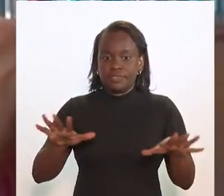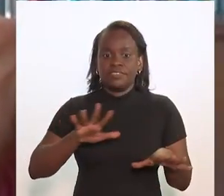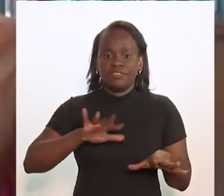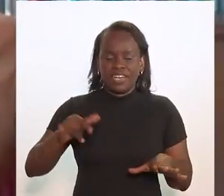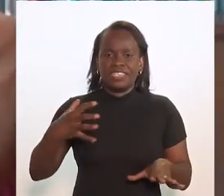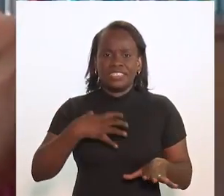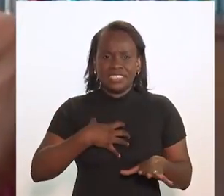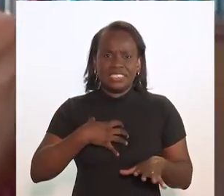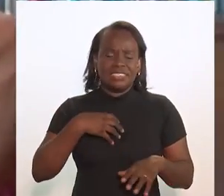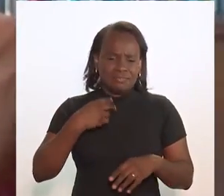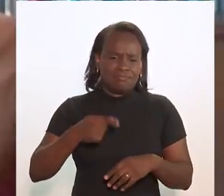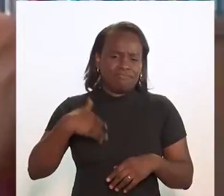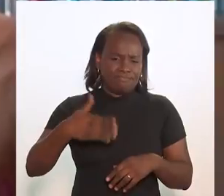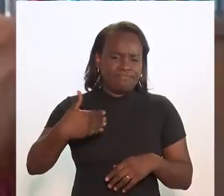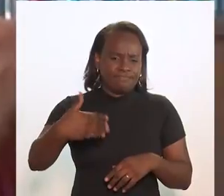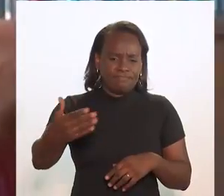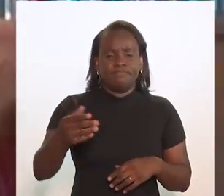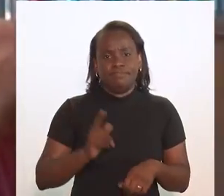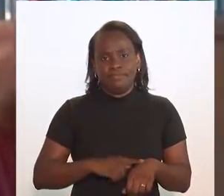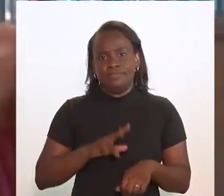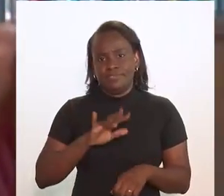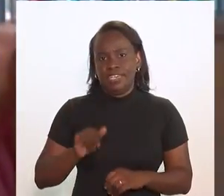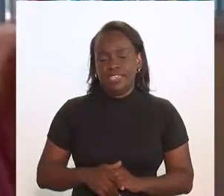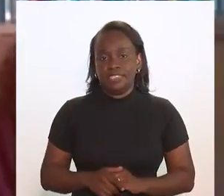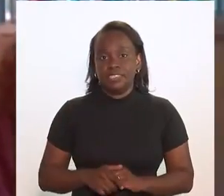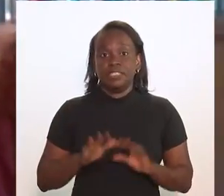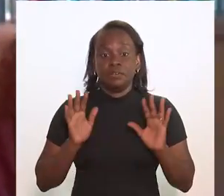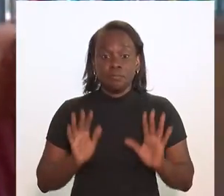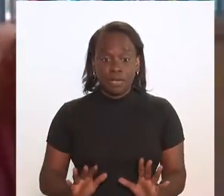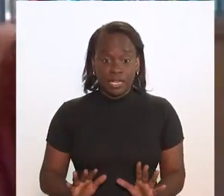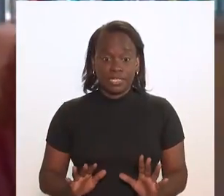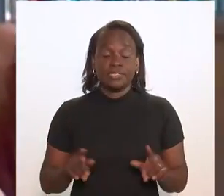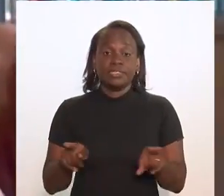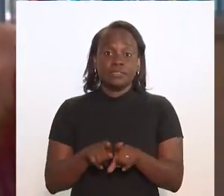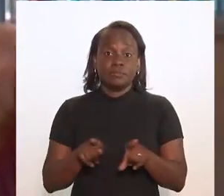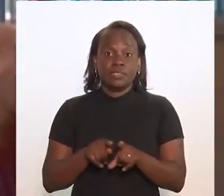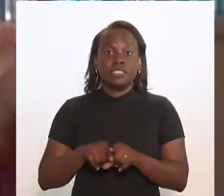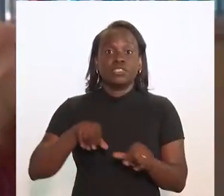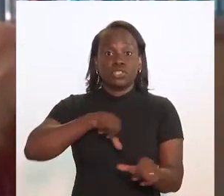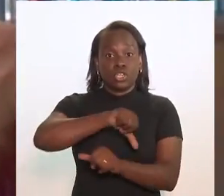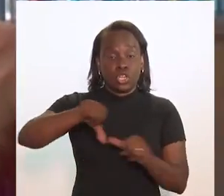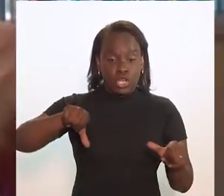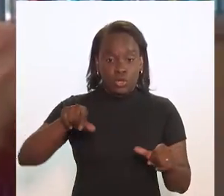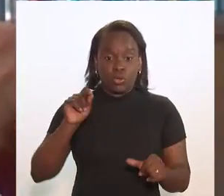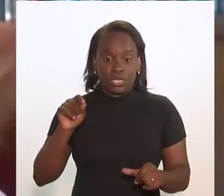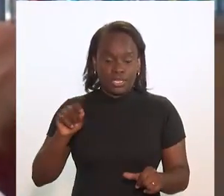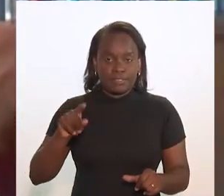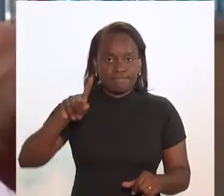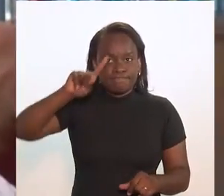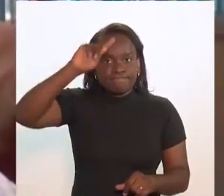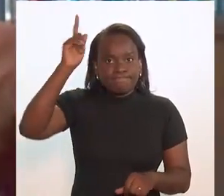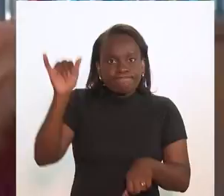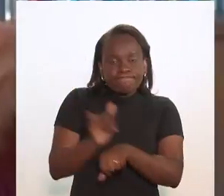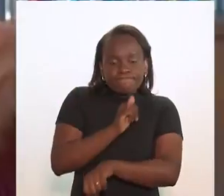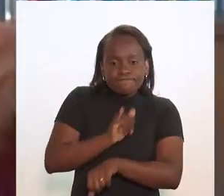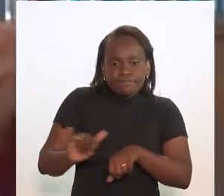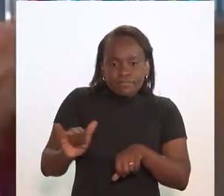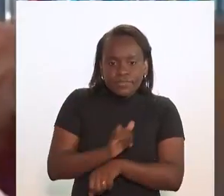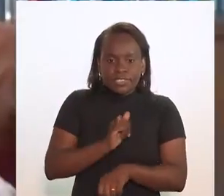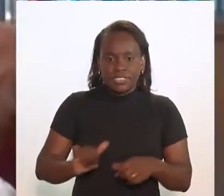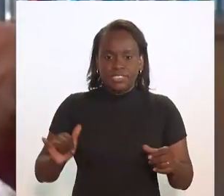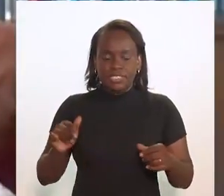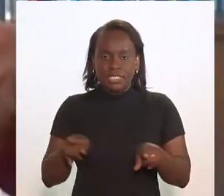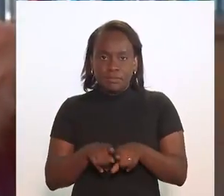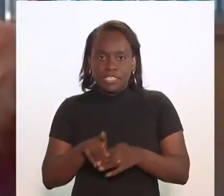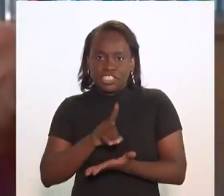sentidos durante muito tempo. Mas, em contrapartida, a criatividade e a